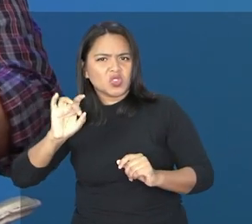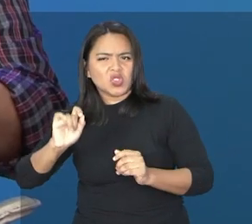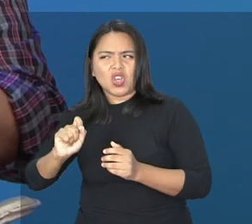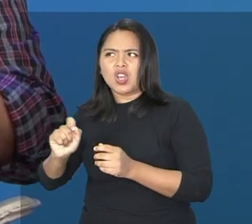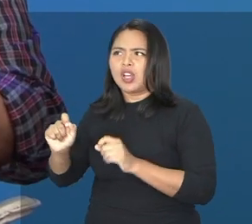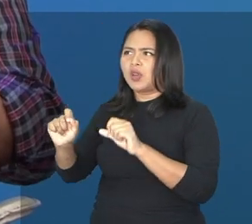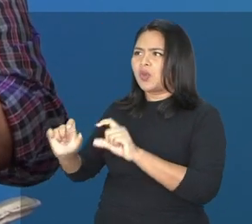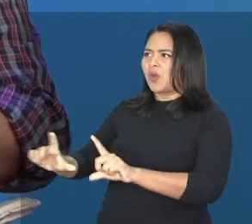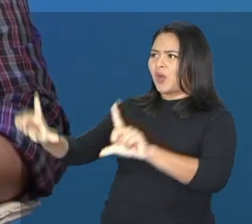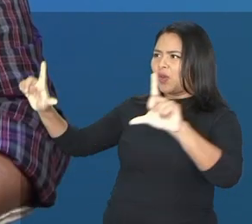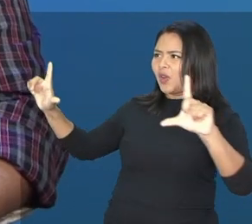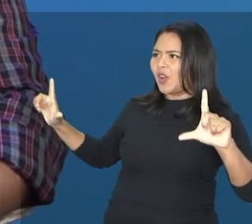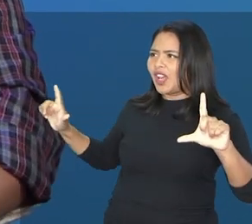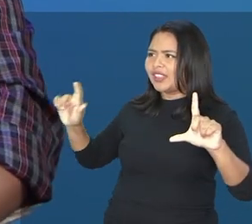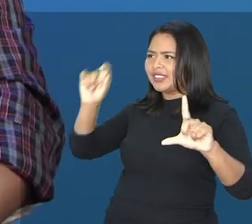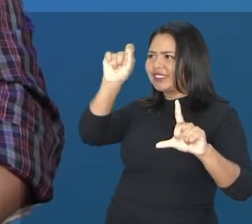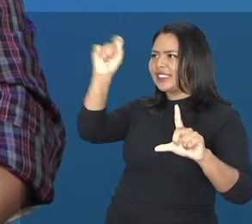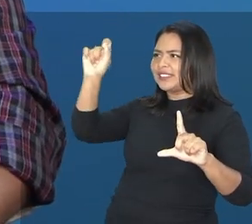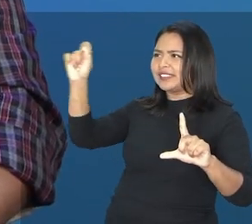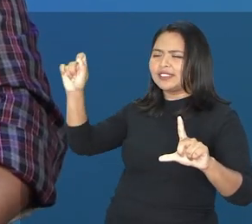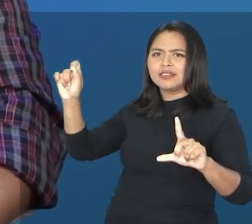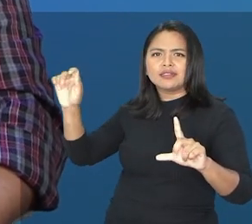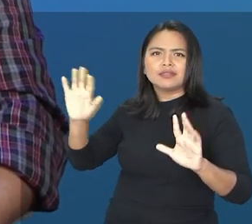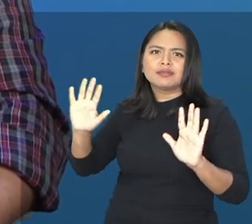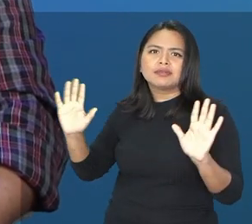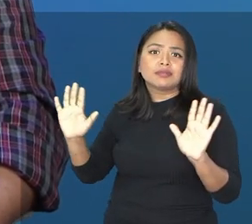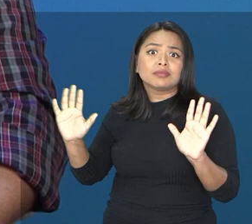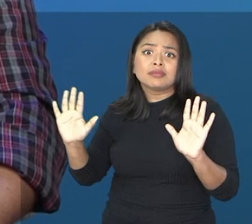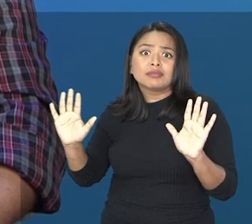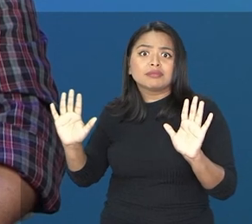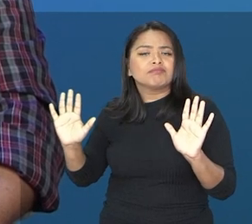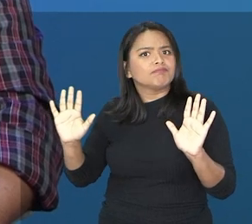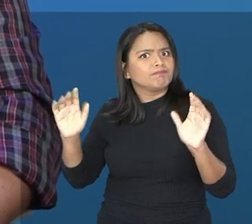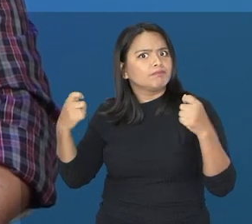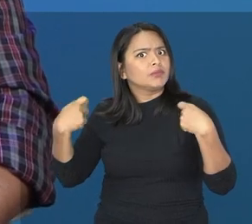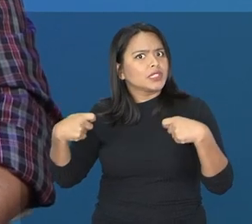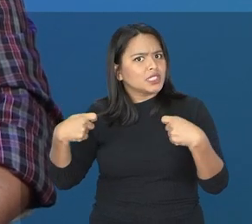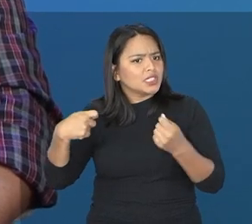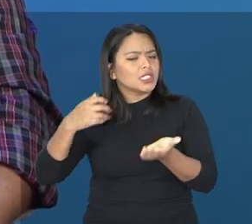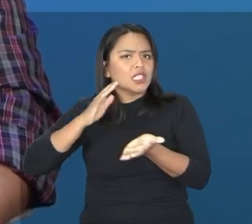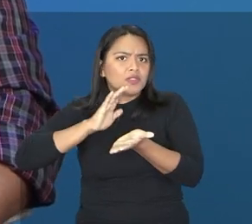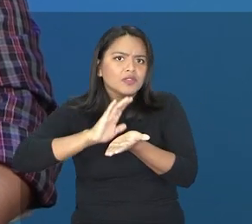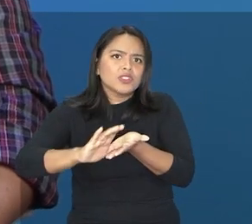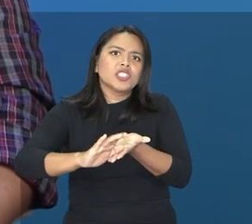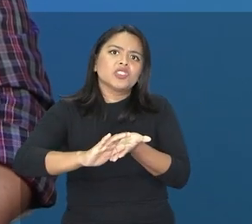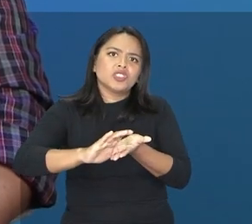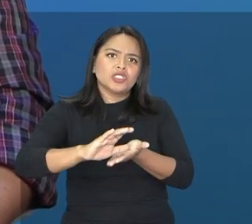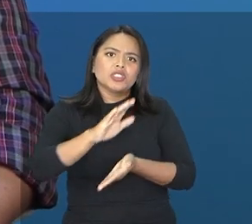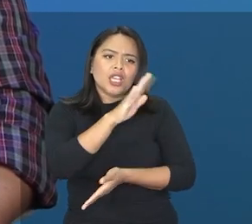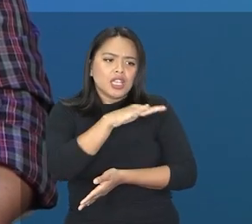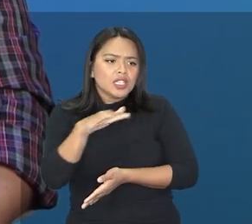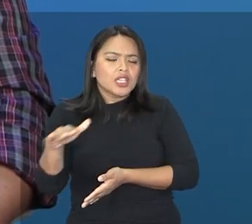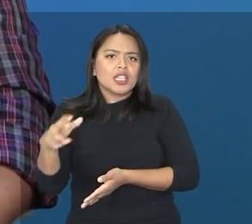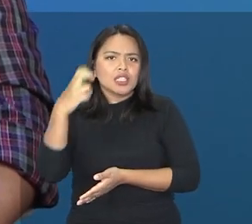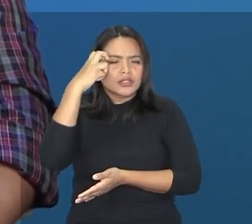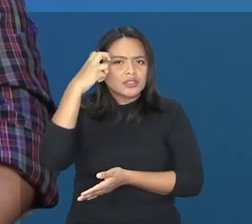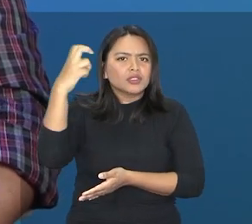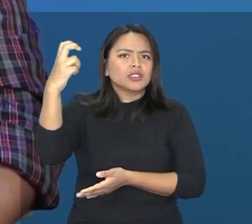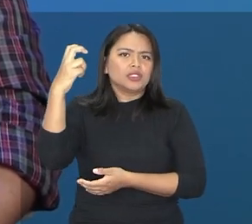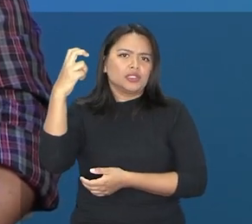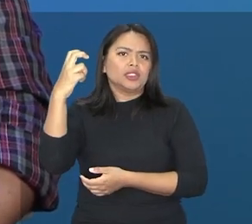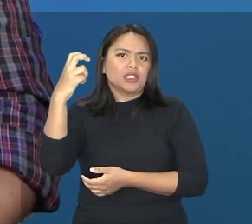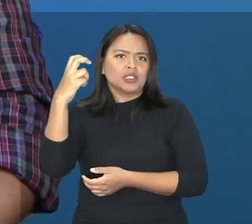Não se faz só com quadrigis. A gente precisa pensar esse aluno como um capital humano. Investir nessa criança,